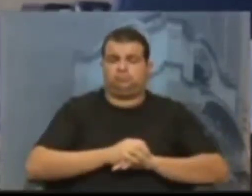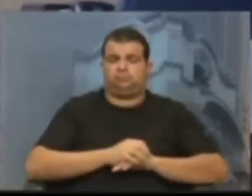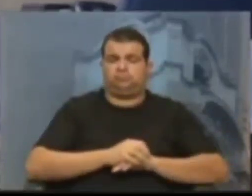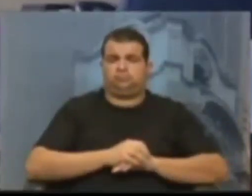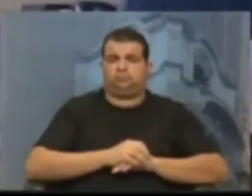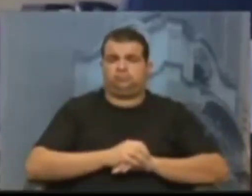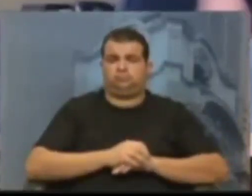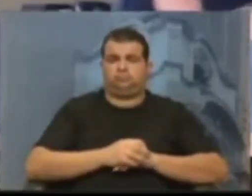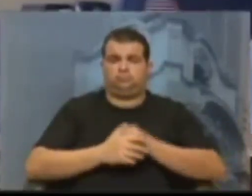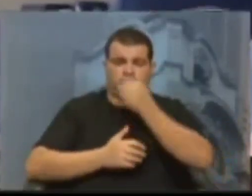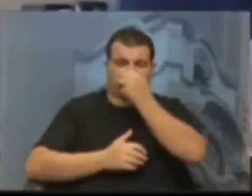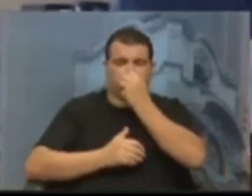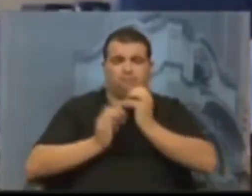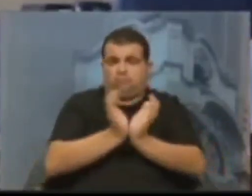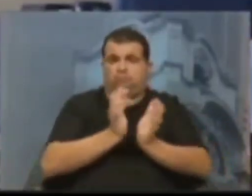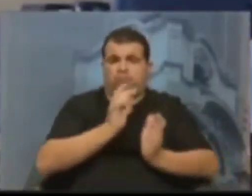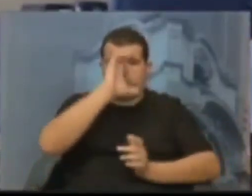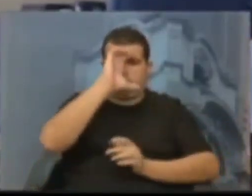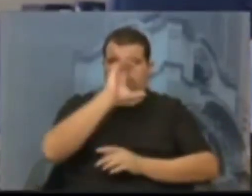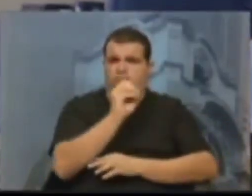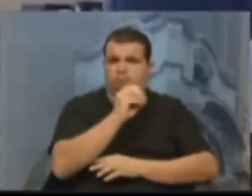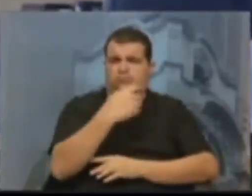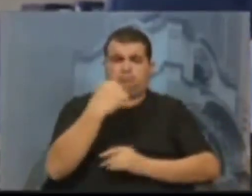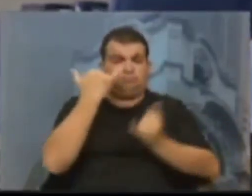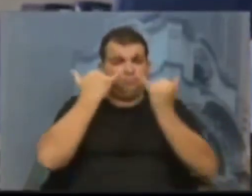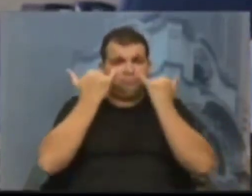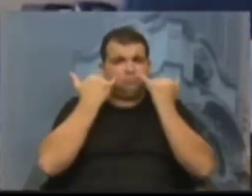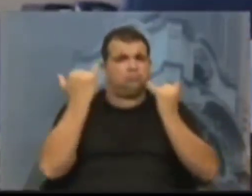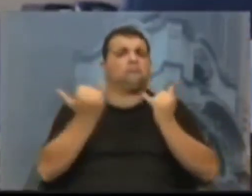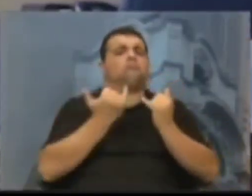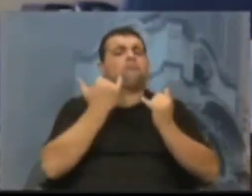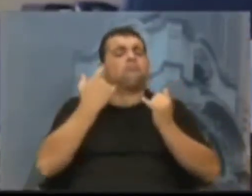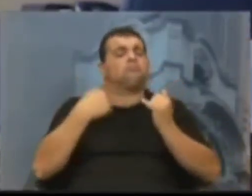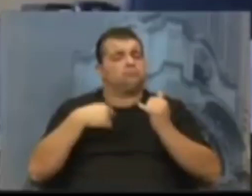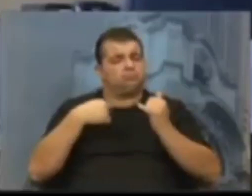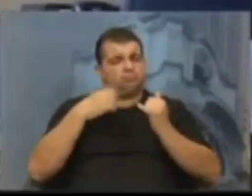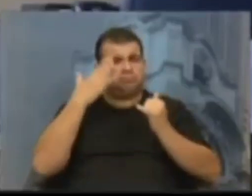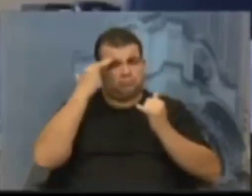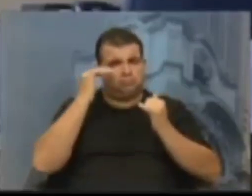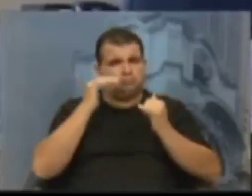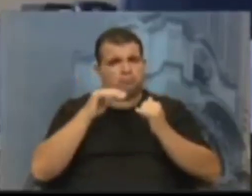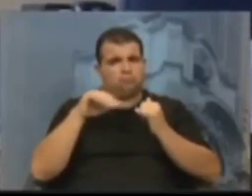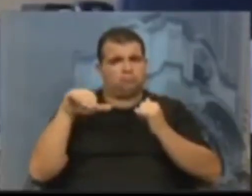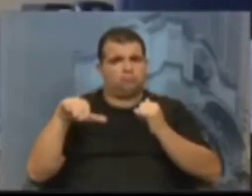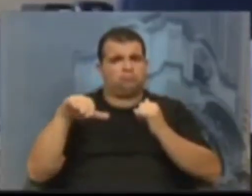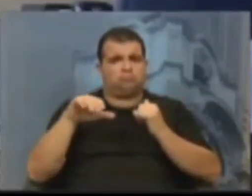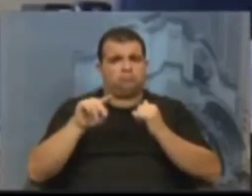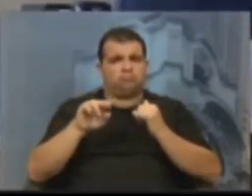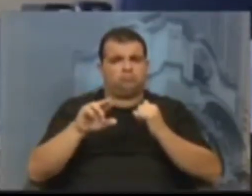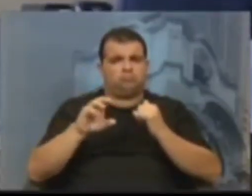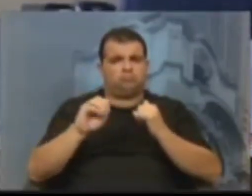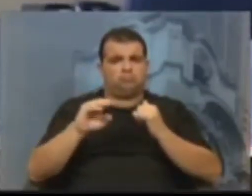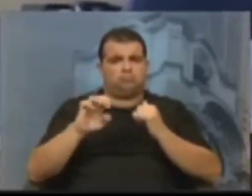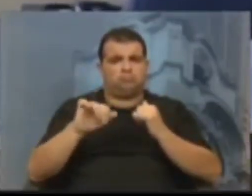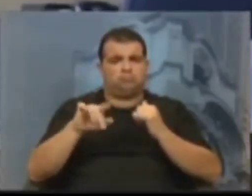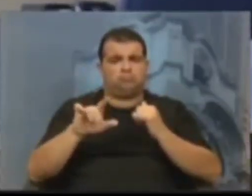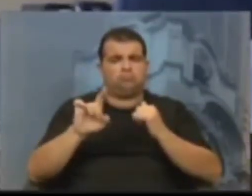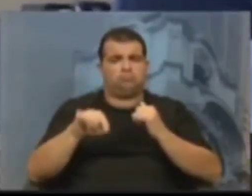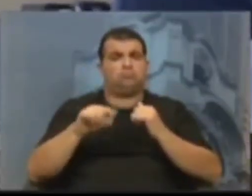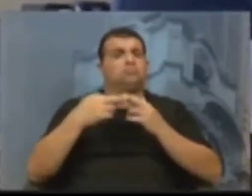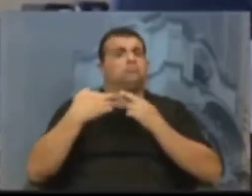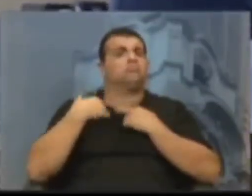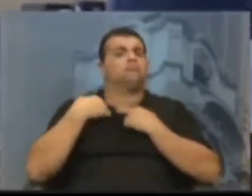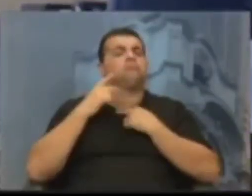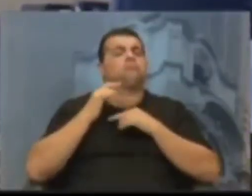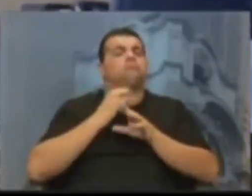Porto Alegre tem que saber alguns dados muito importantes sobre a Procempa, nesse momento. Ela é responsável por